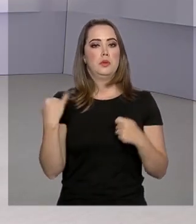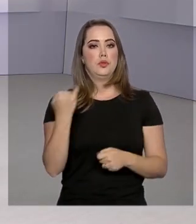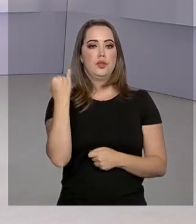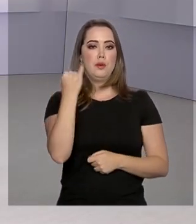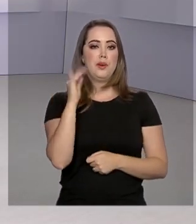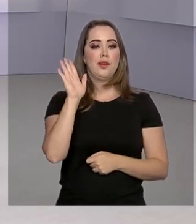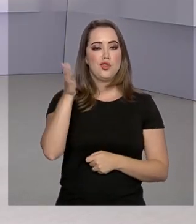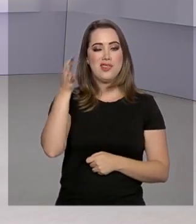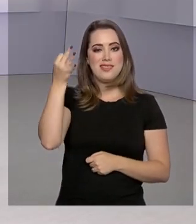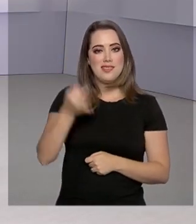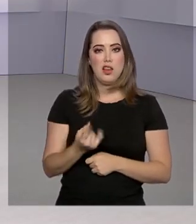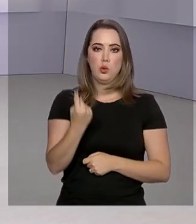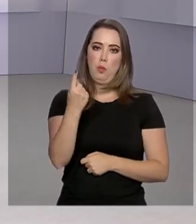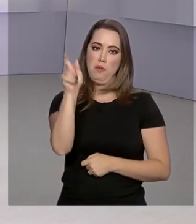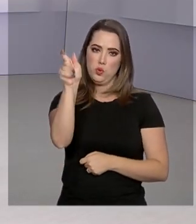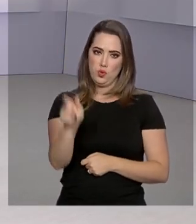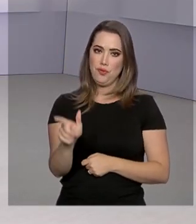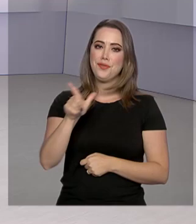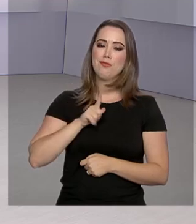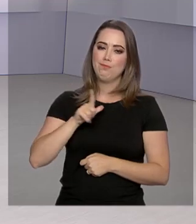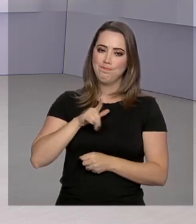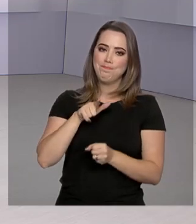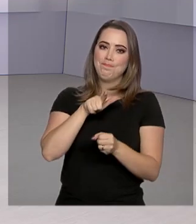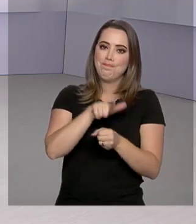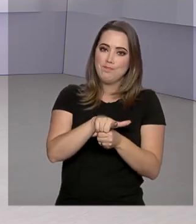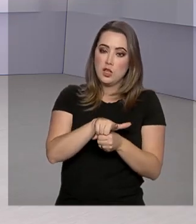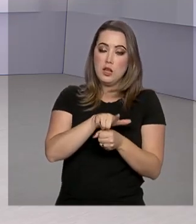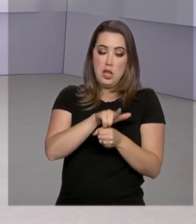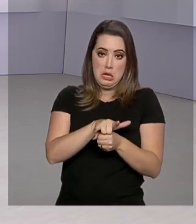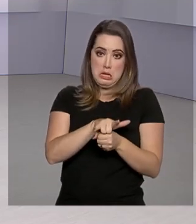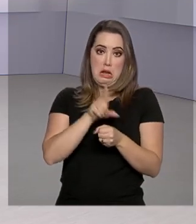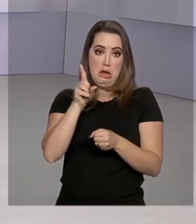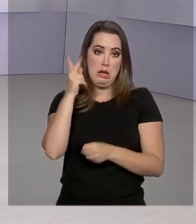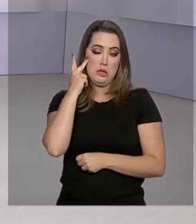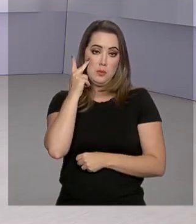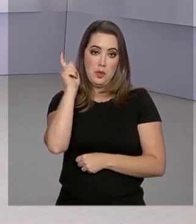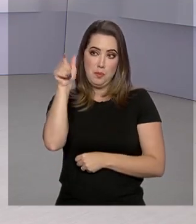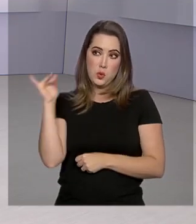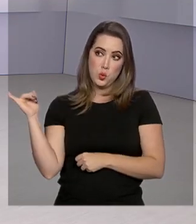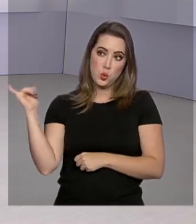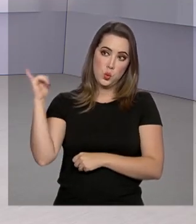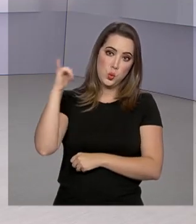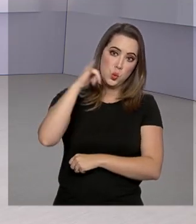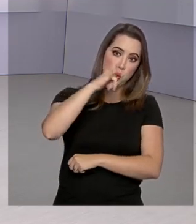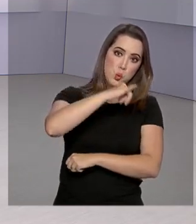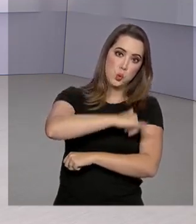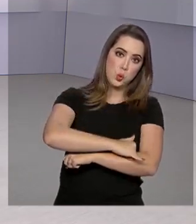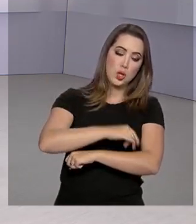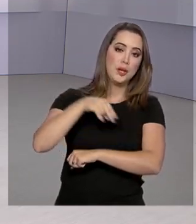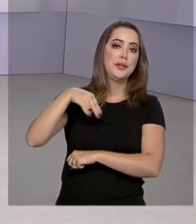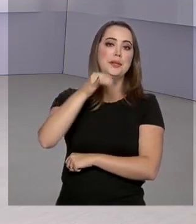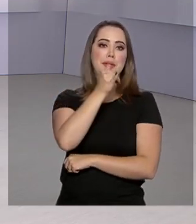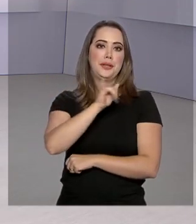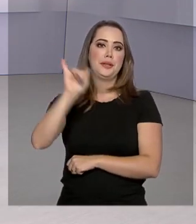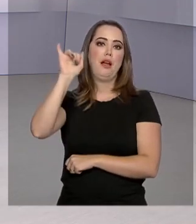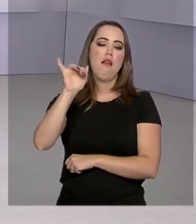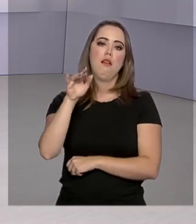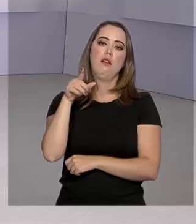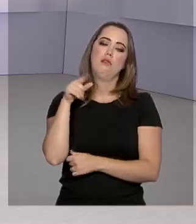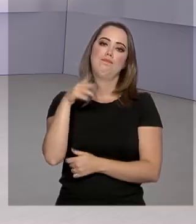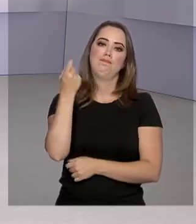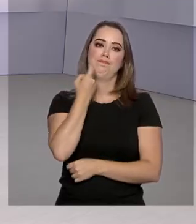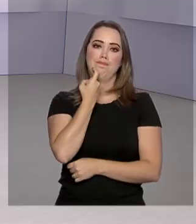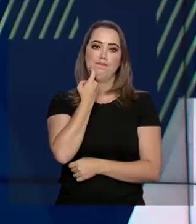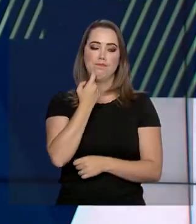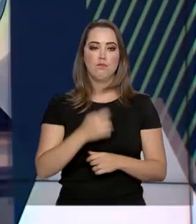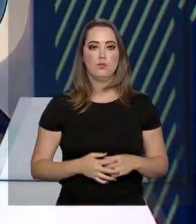o primeiro caso confirmado do Covid-19 em São Paulo de um passageiro que chegou do norte da Itália na última sexta